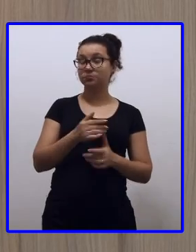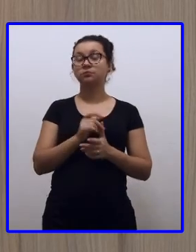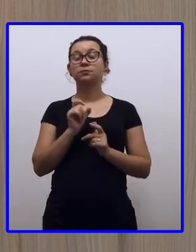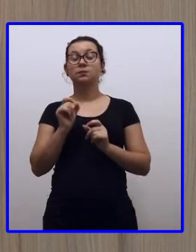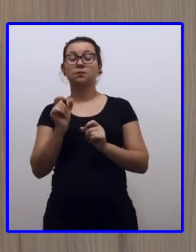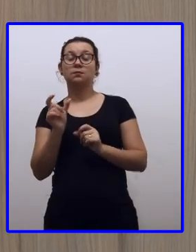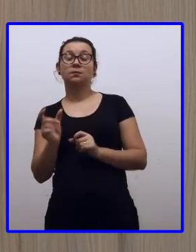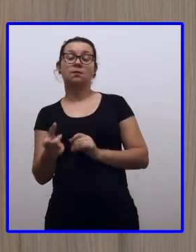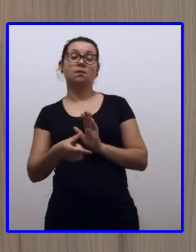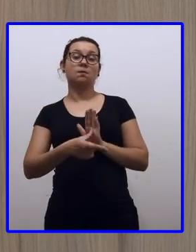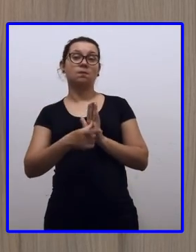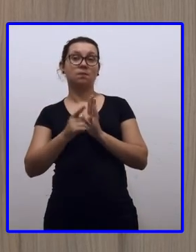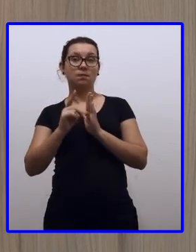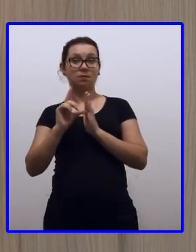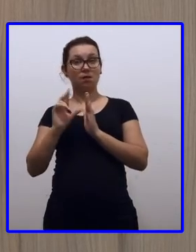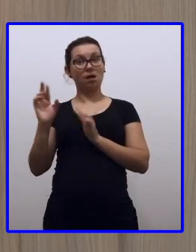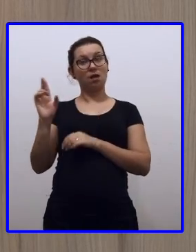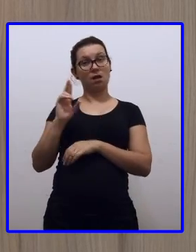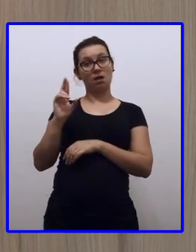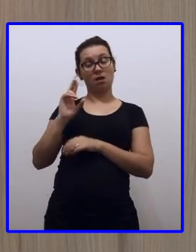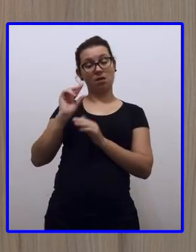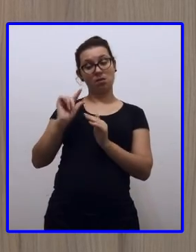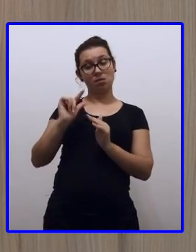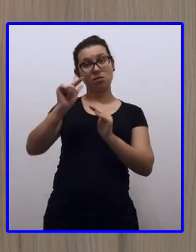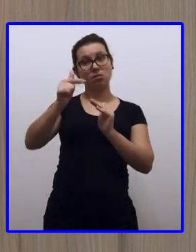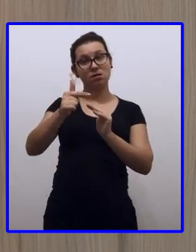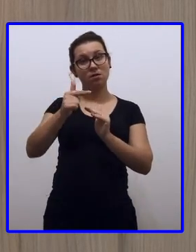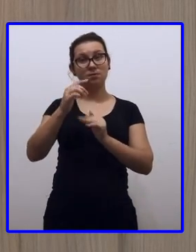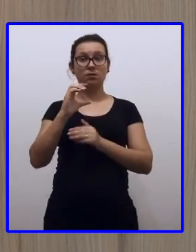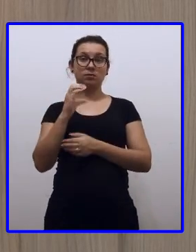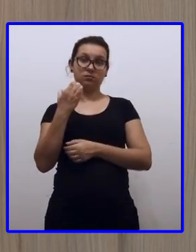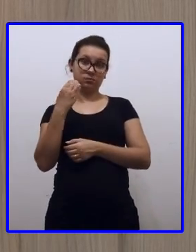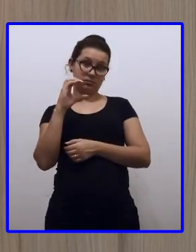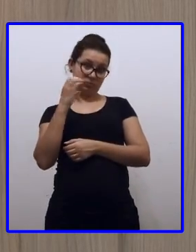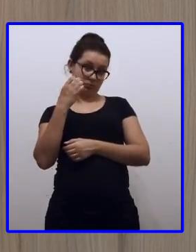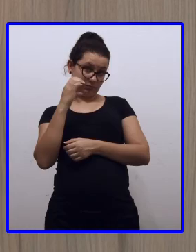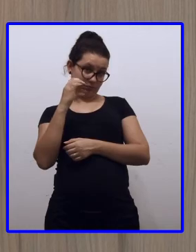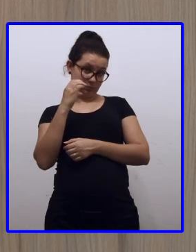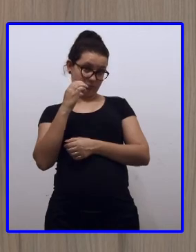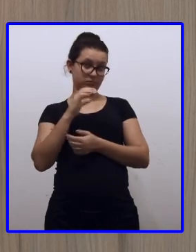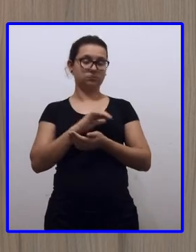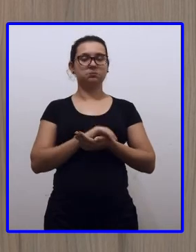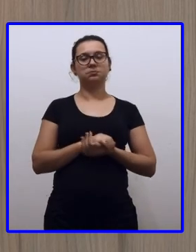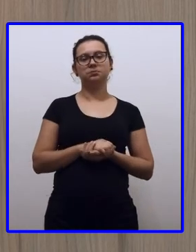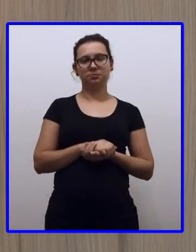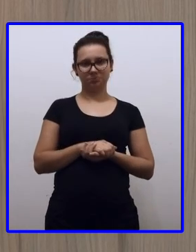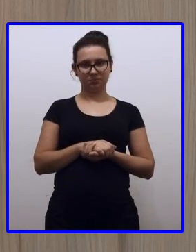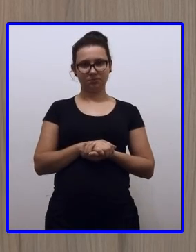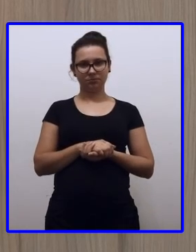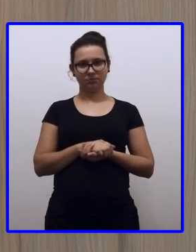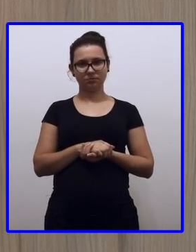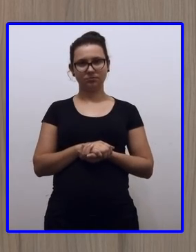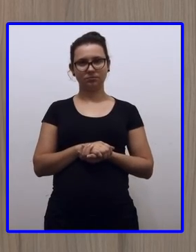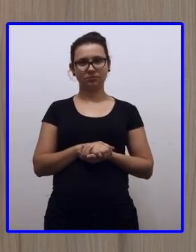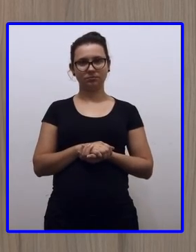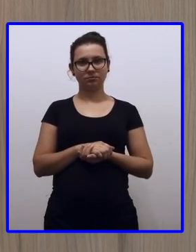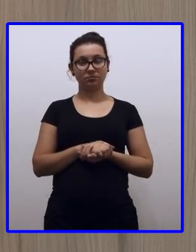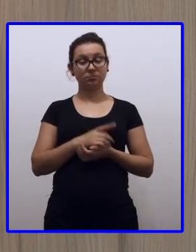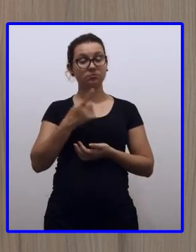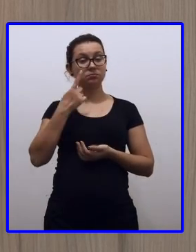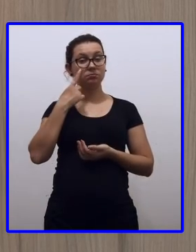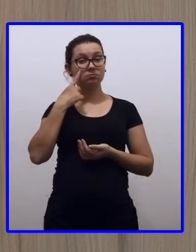antes da vírgula eram os reais, que vinha depois da vírgula eram os centavos. Nessa situação,